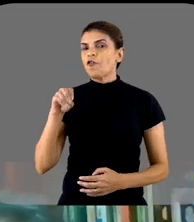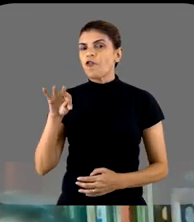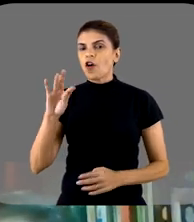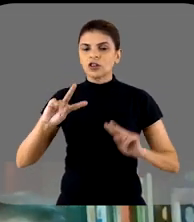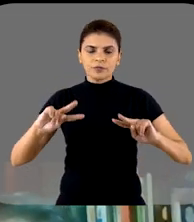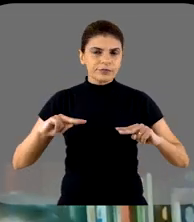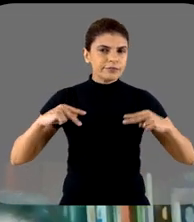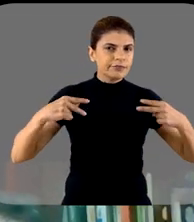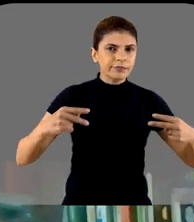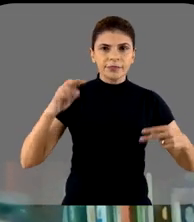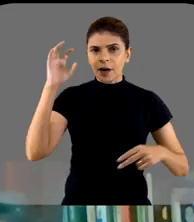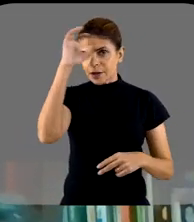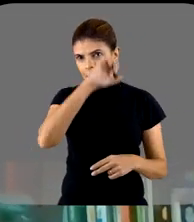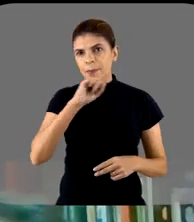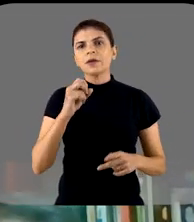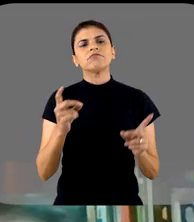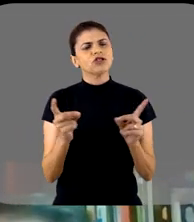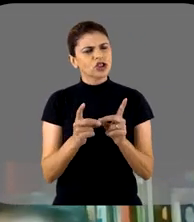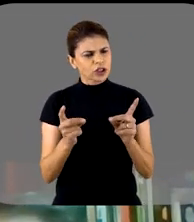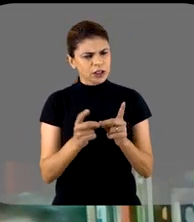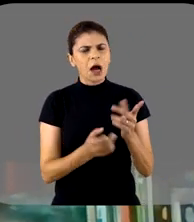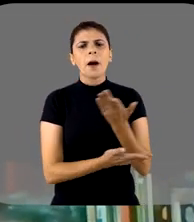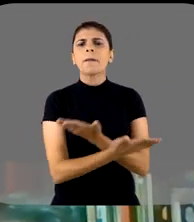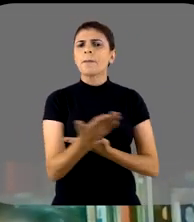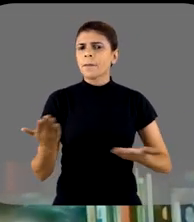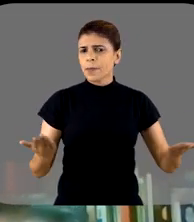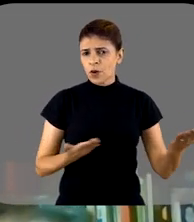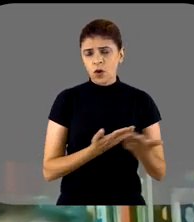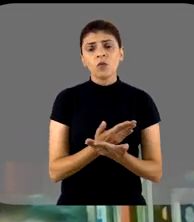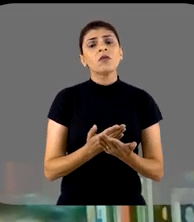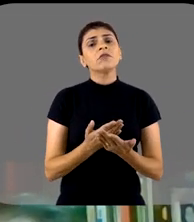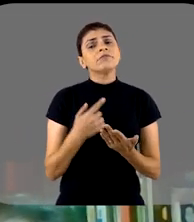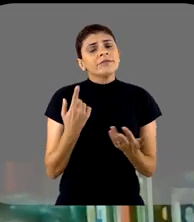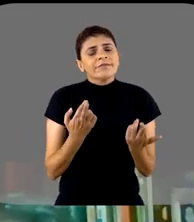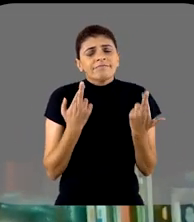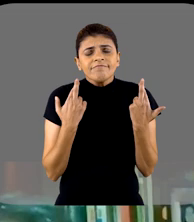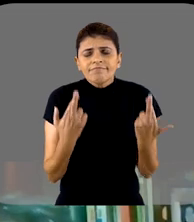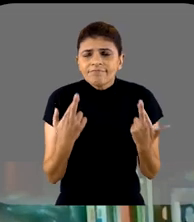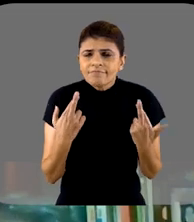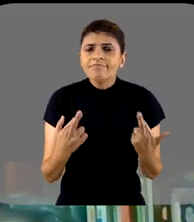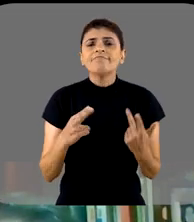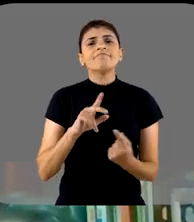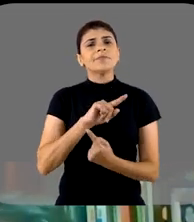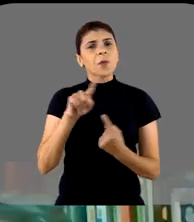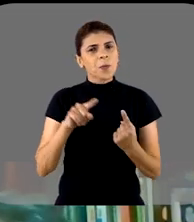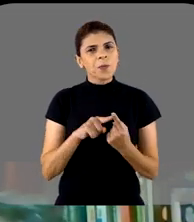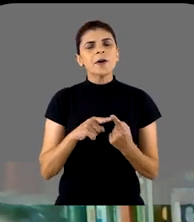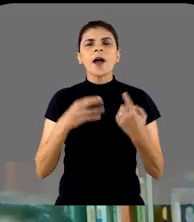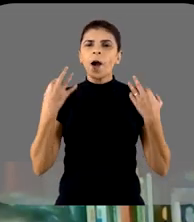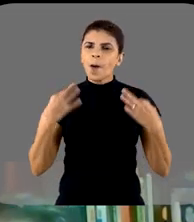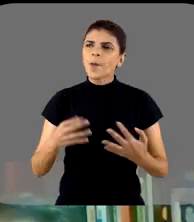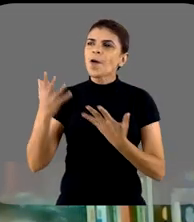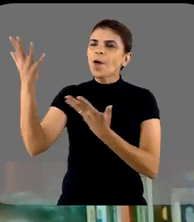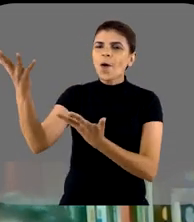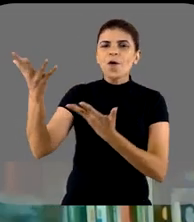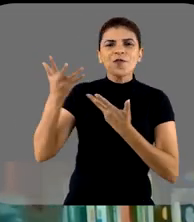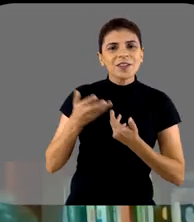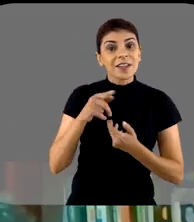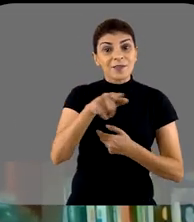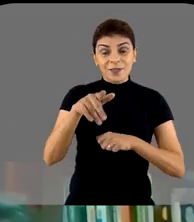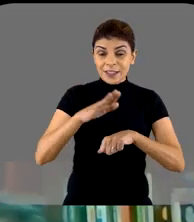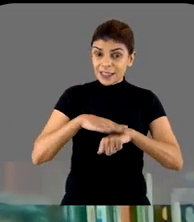possibilidades de aprendizado. Então, é curso dinâmico e é com essa expectativa, com esse intuito, que a gente realmente